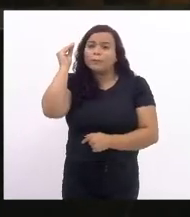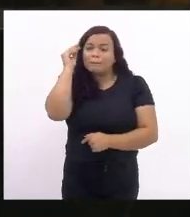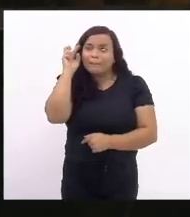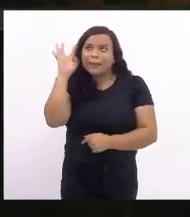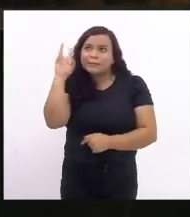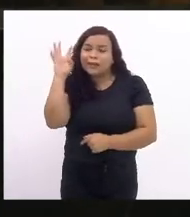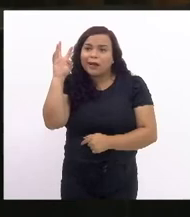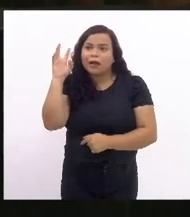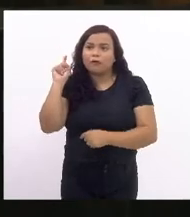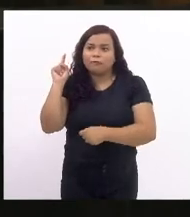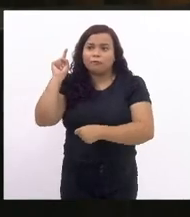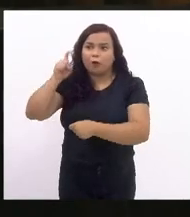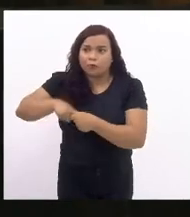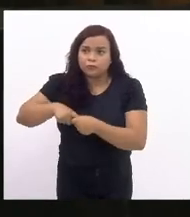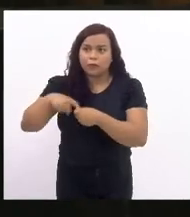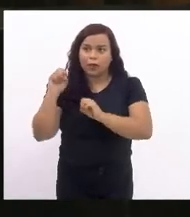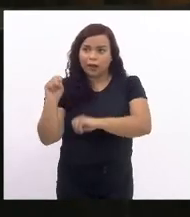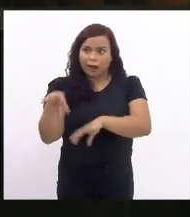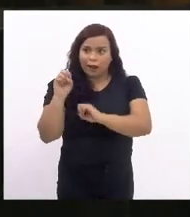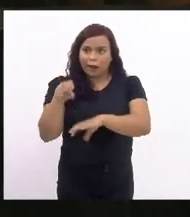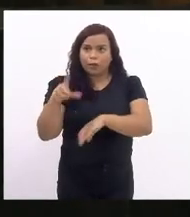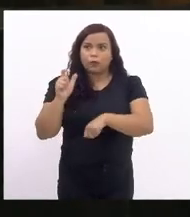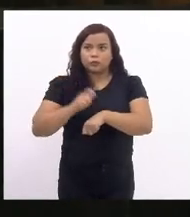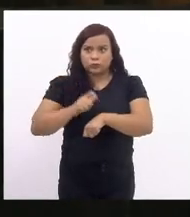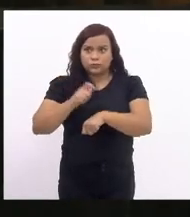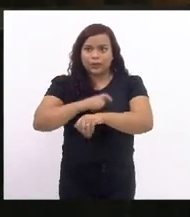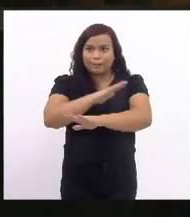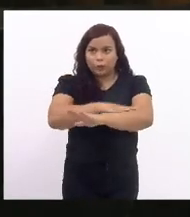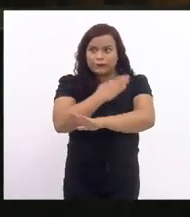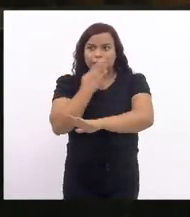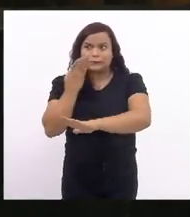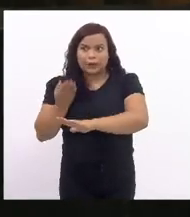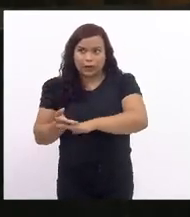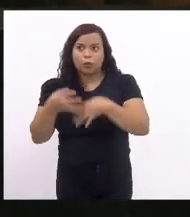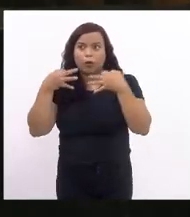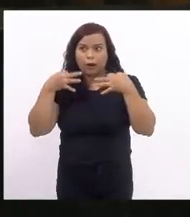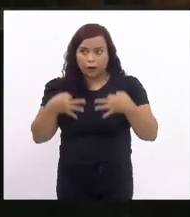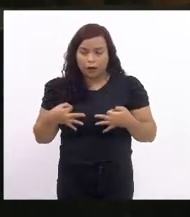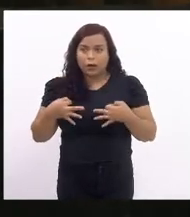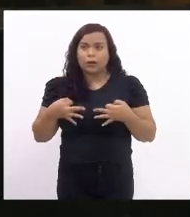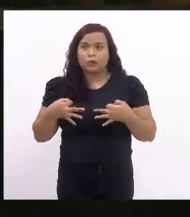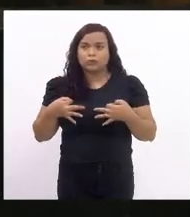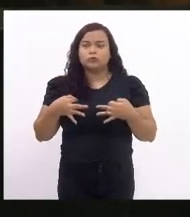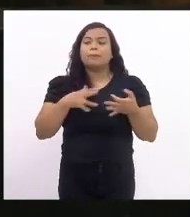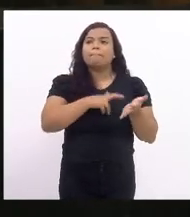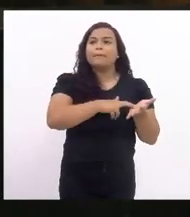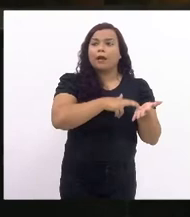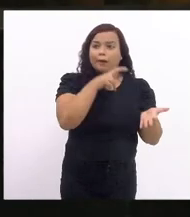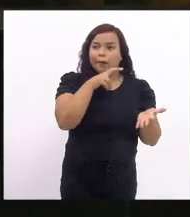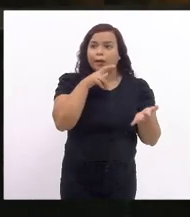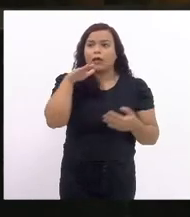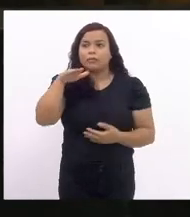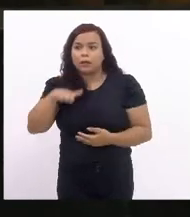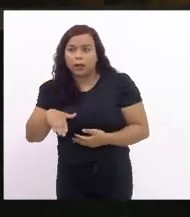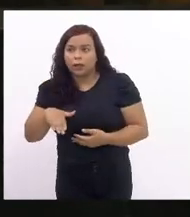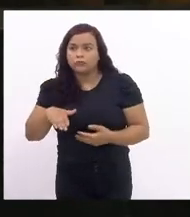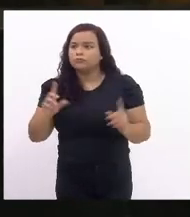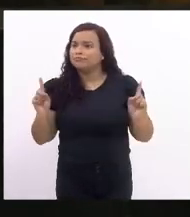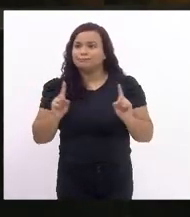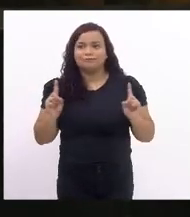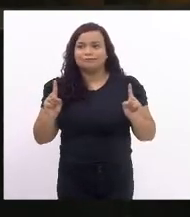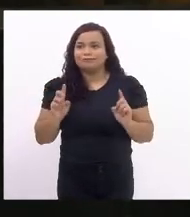com as aulas no seu tempo integral do momento, do horário do turno da manhã e da tarde, não,